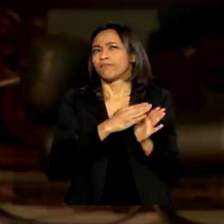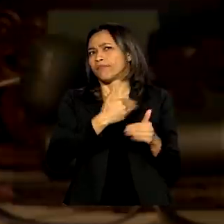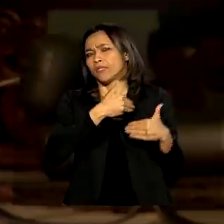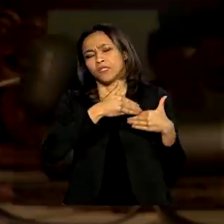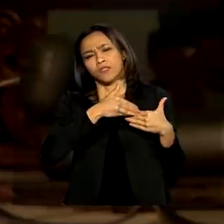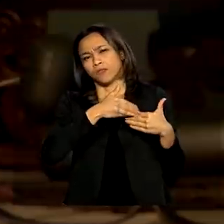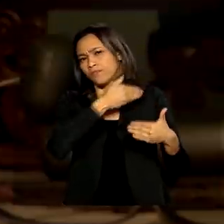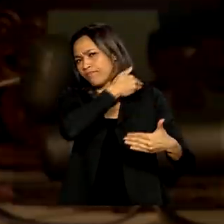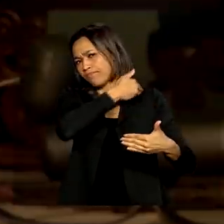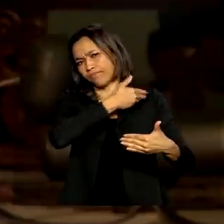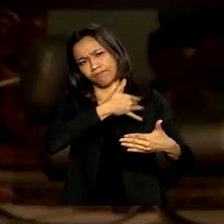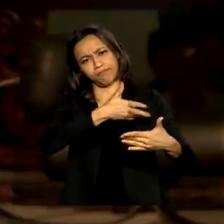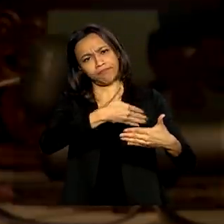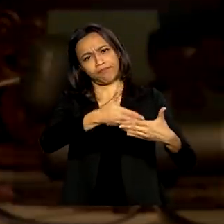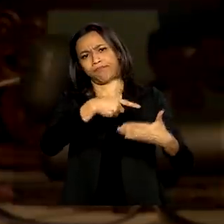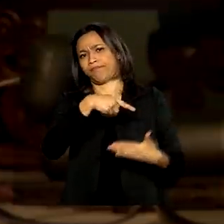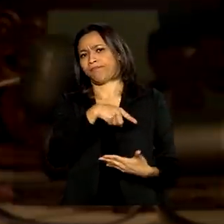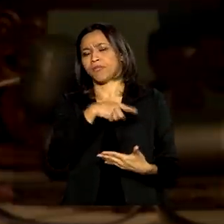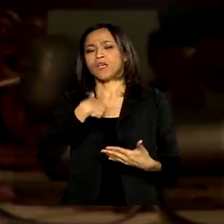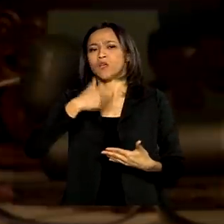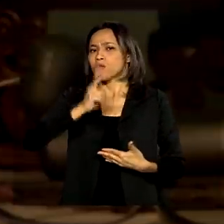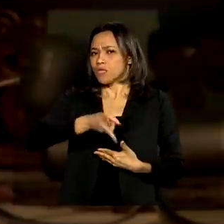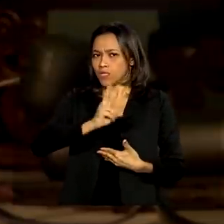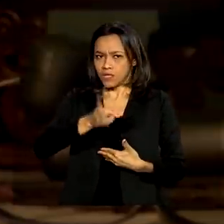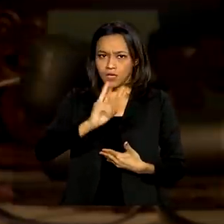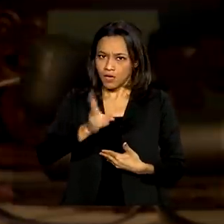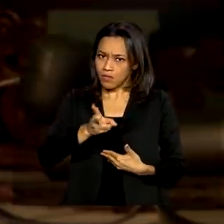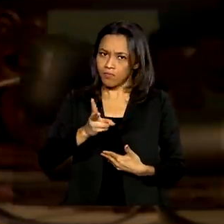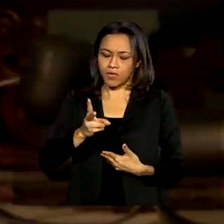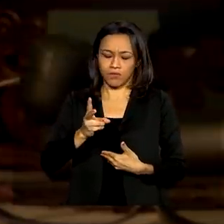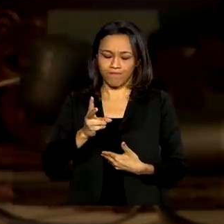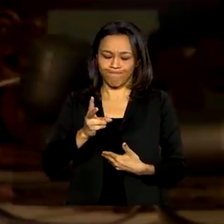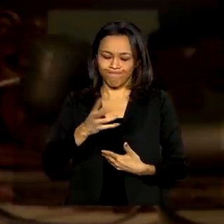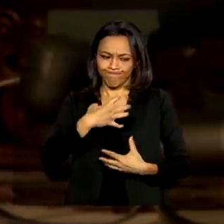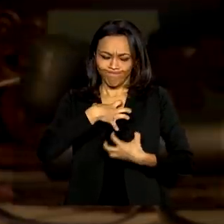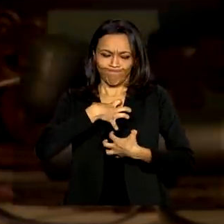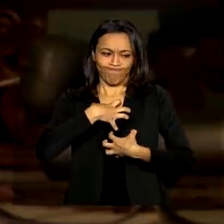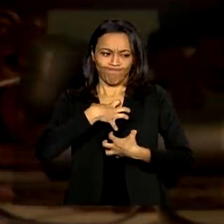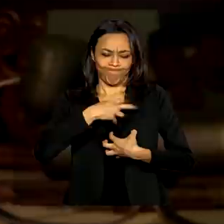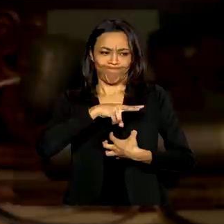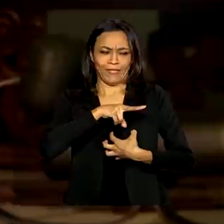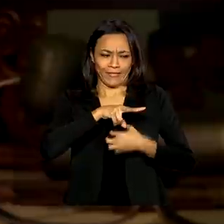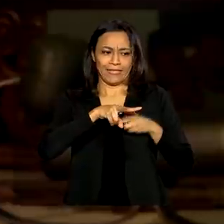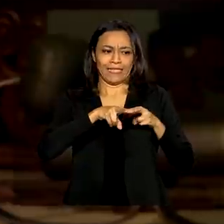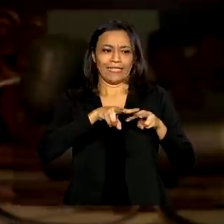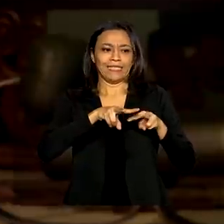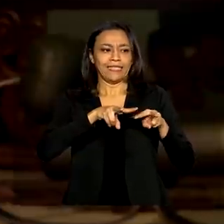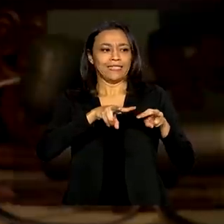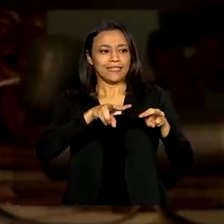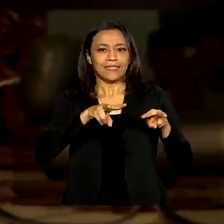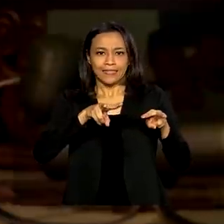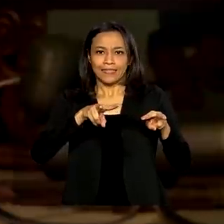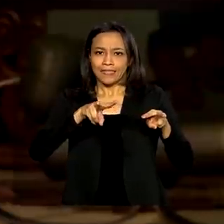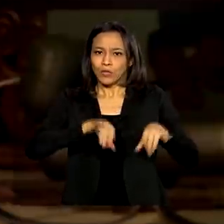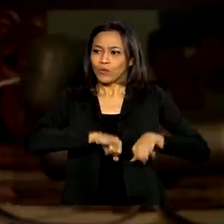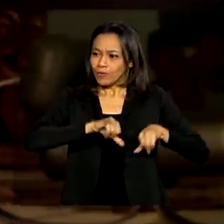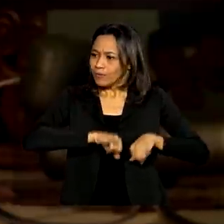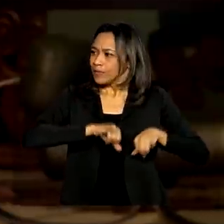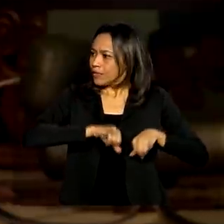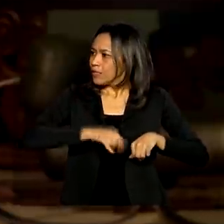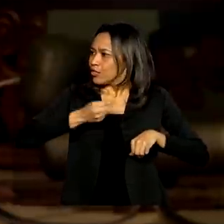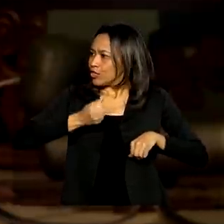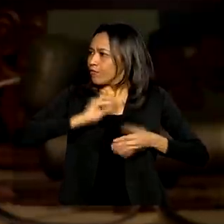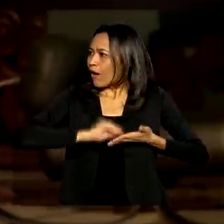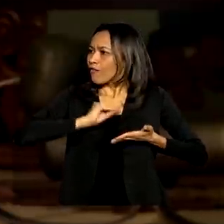eu sempre passei por essa situação de uma forma, vendo a penúria em termos de